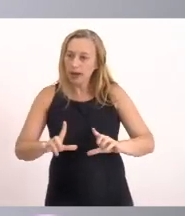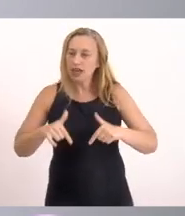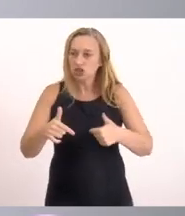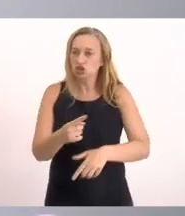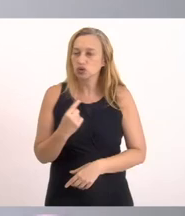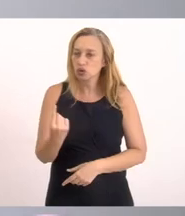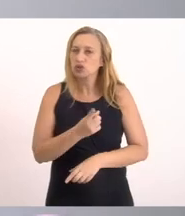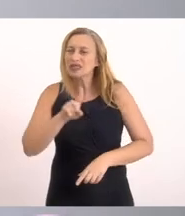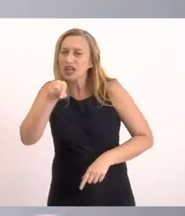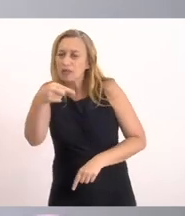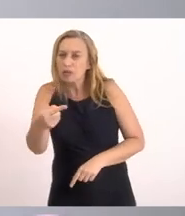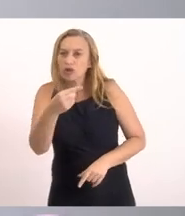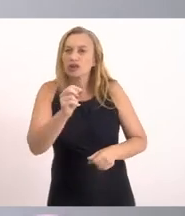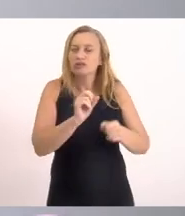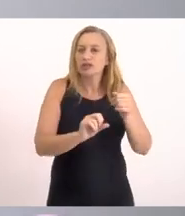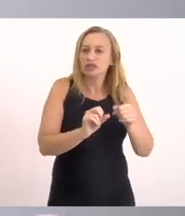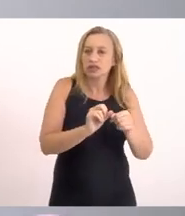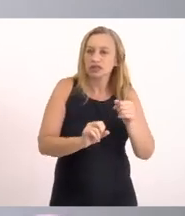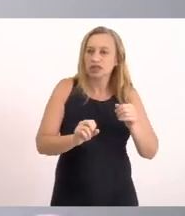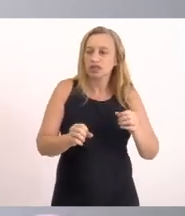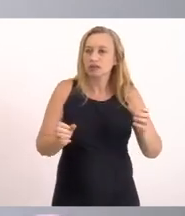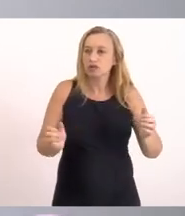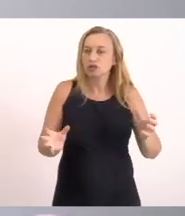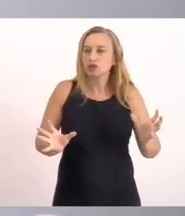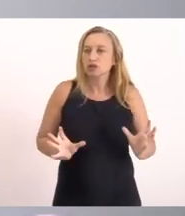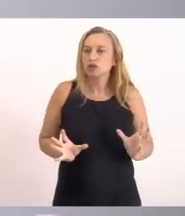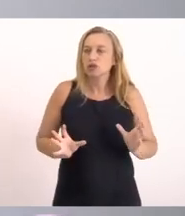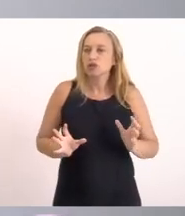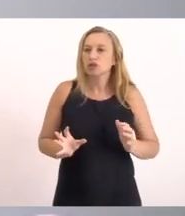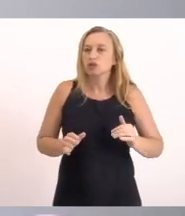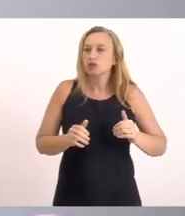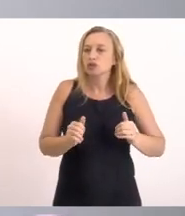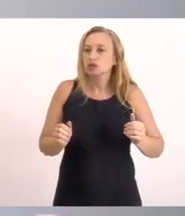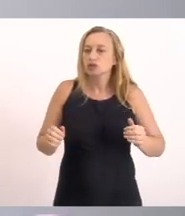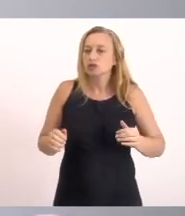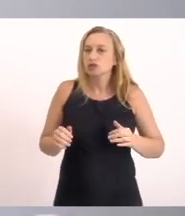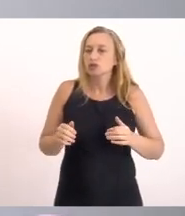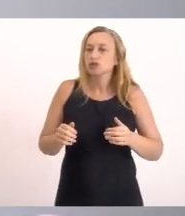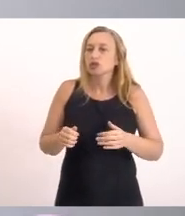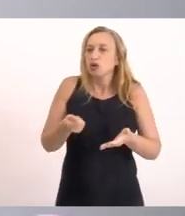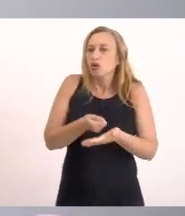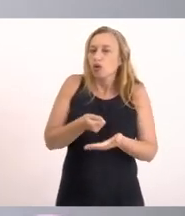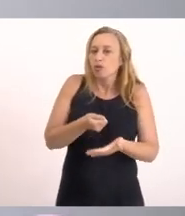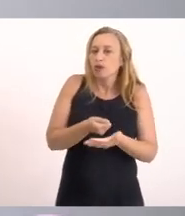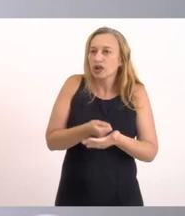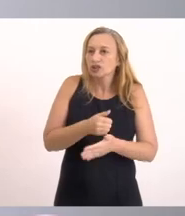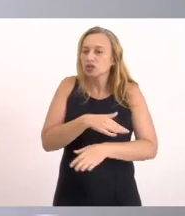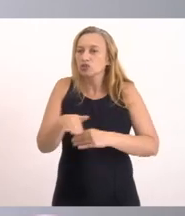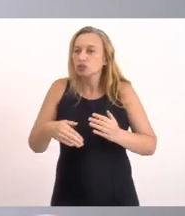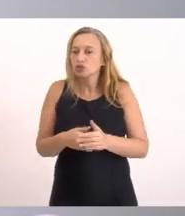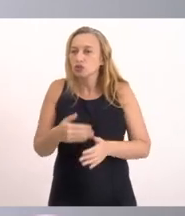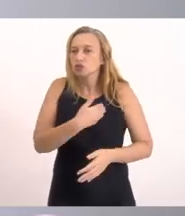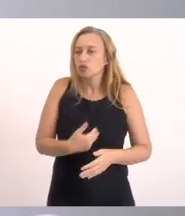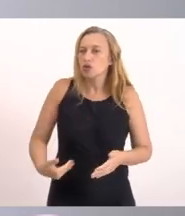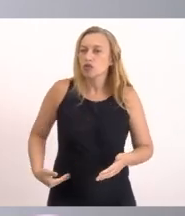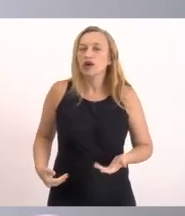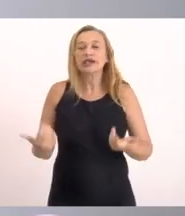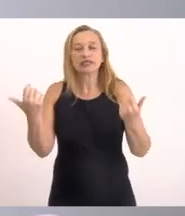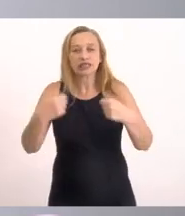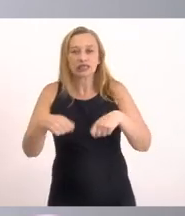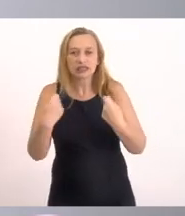Depois disso Fizemos uma carreata Pelas ruas Da cidade de Saquarema Cobrando das autoridades E dizendo Que havia